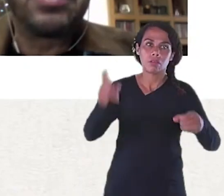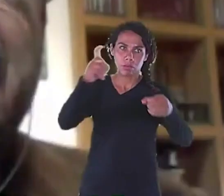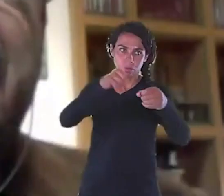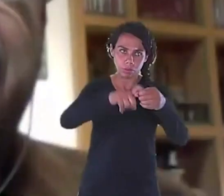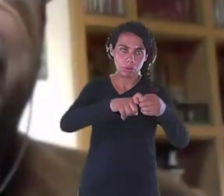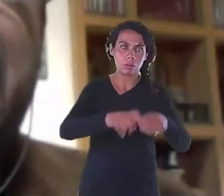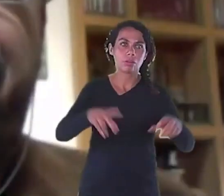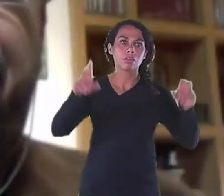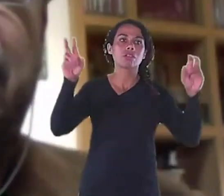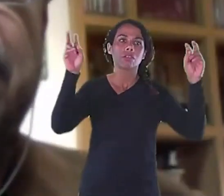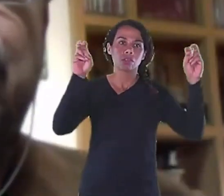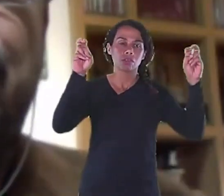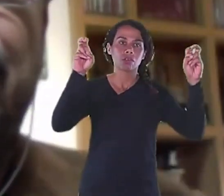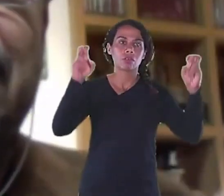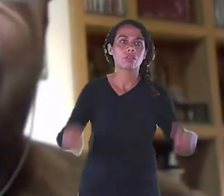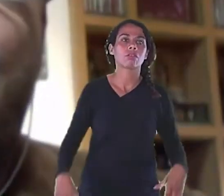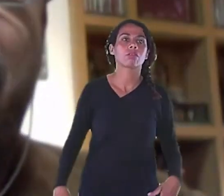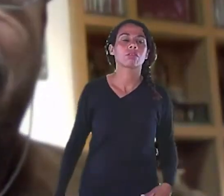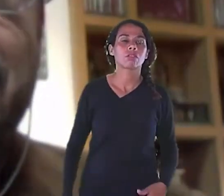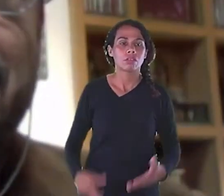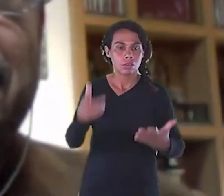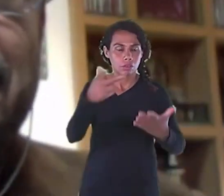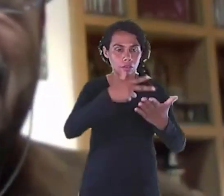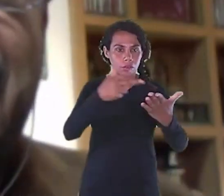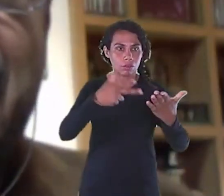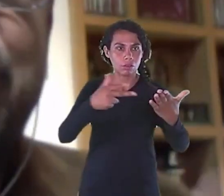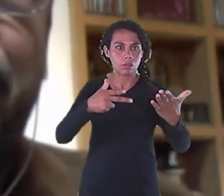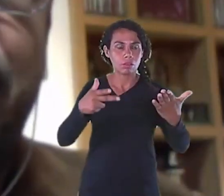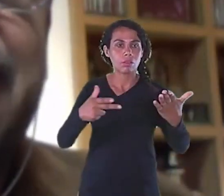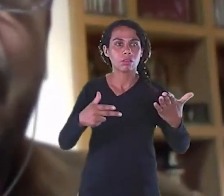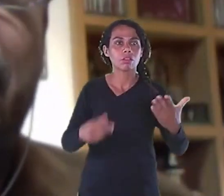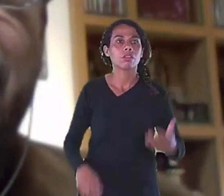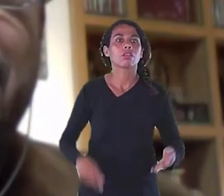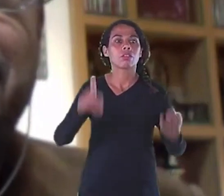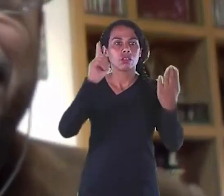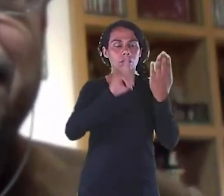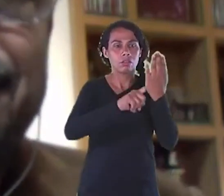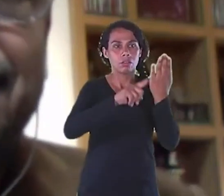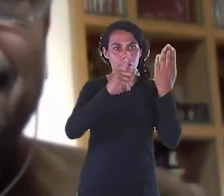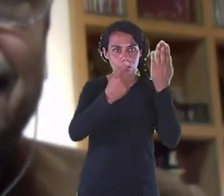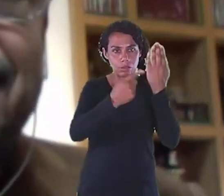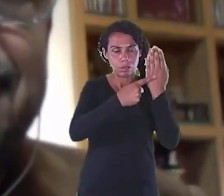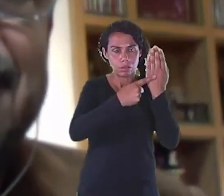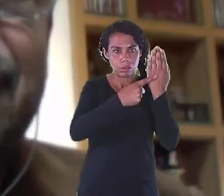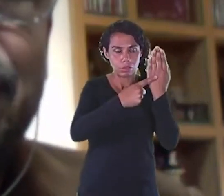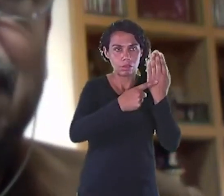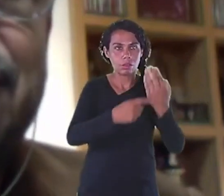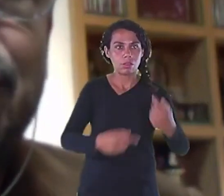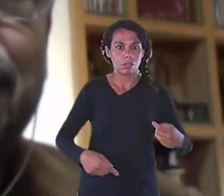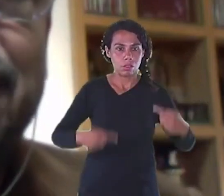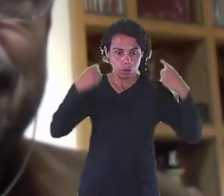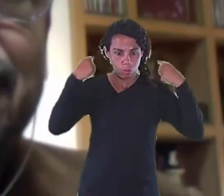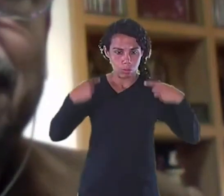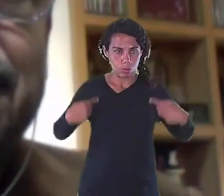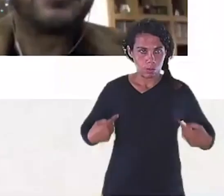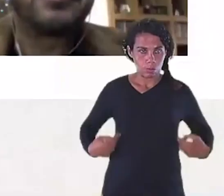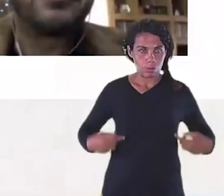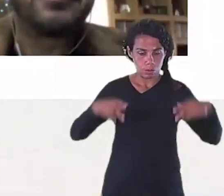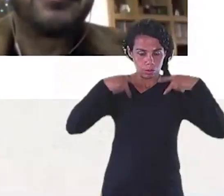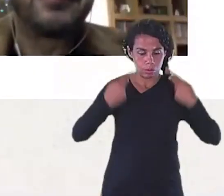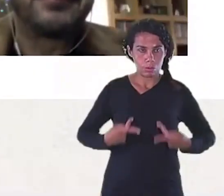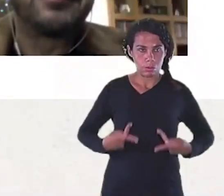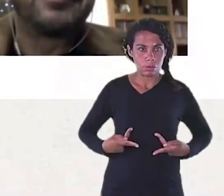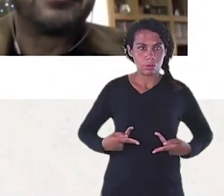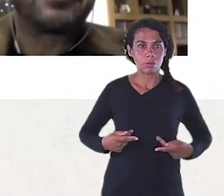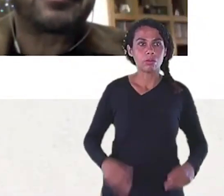humano E a arte a prótese da alma A arte a prótese da alma Gostei da síntese Agora vem cá, vamos dar uma paradinha